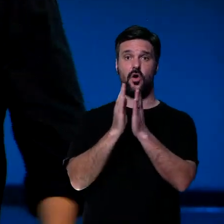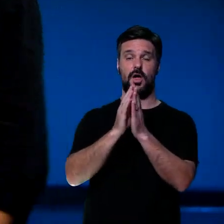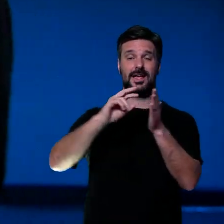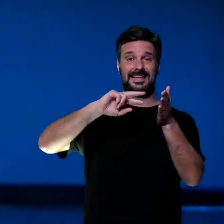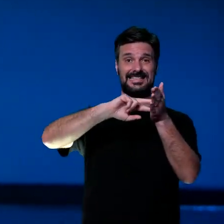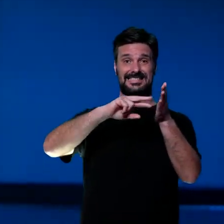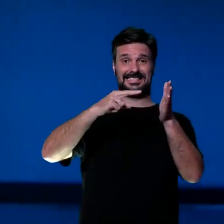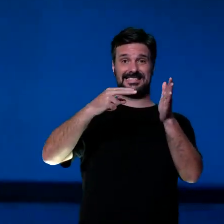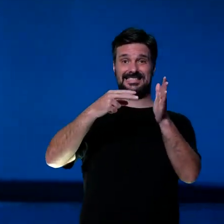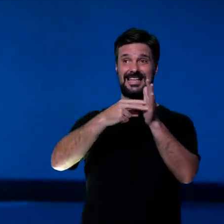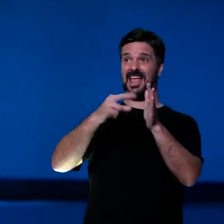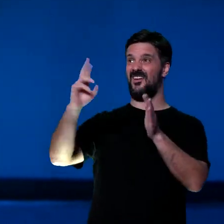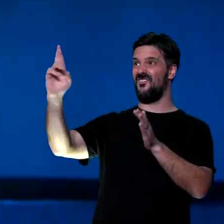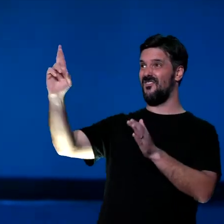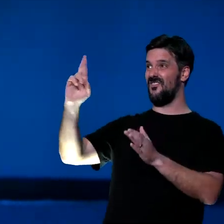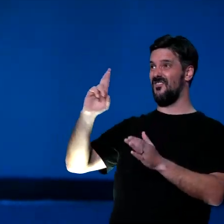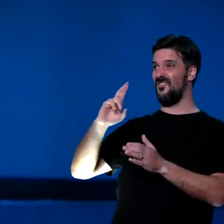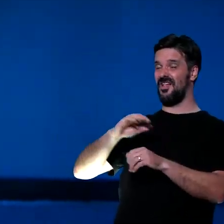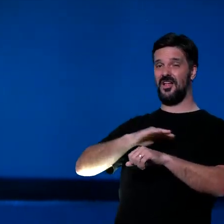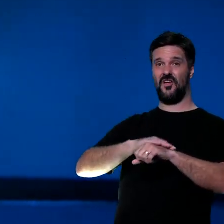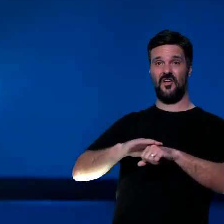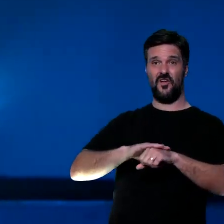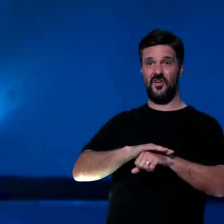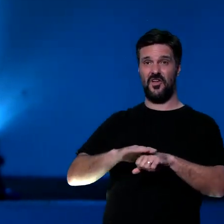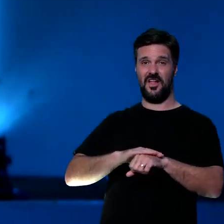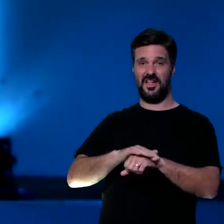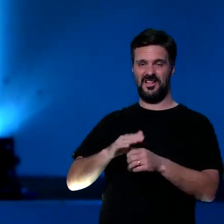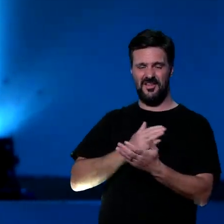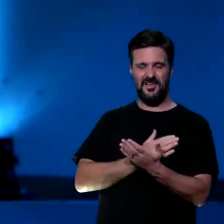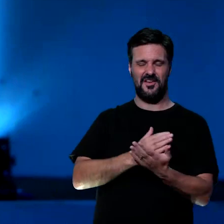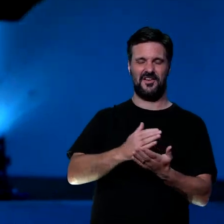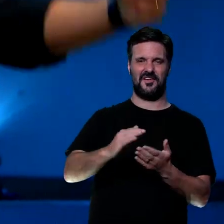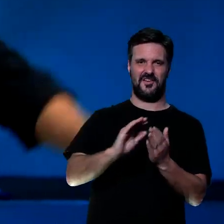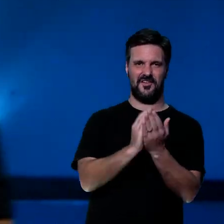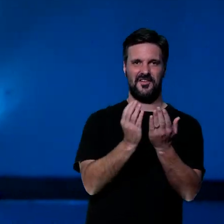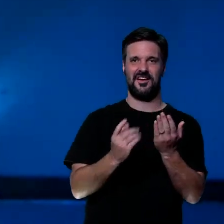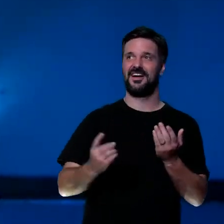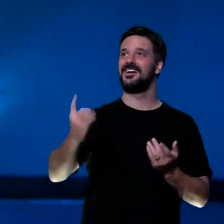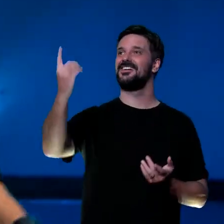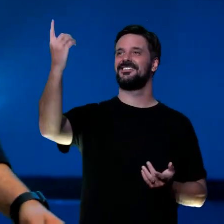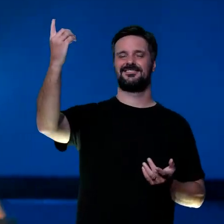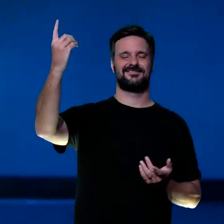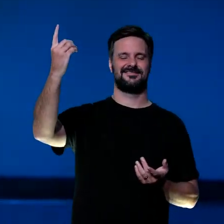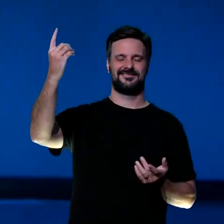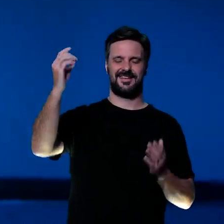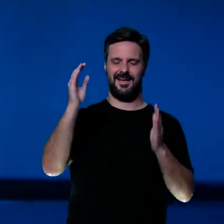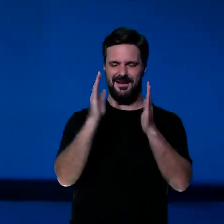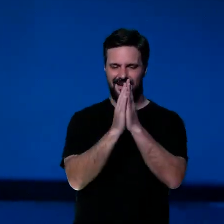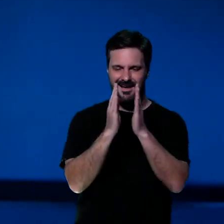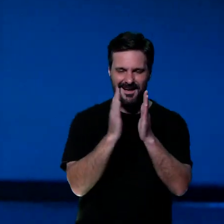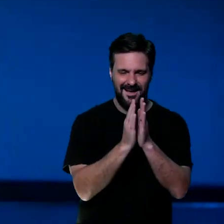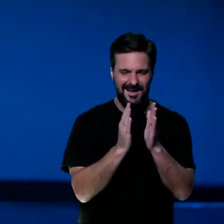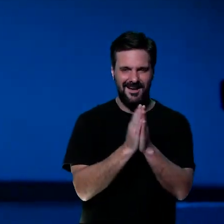conversa, que Deus começa, na sua palavra, Deus puxou o assunto, com a gente hoje, e a gente vai continuar, conversa, através da oração,